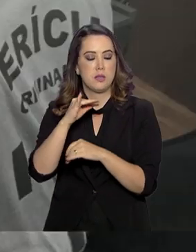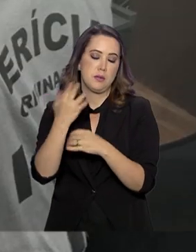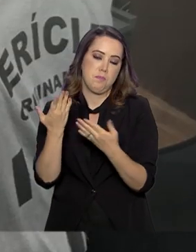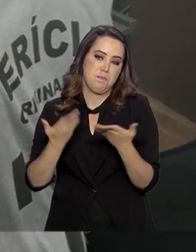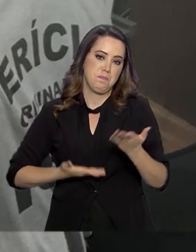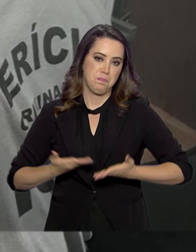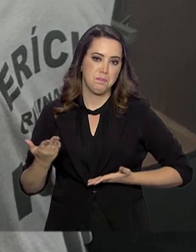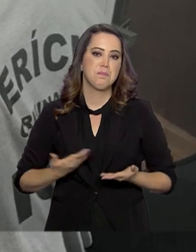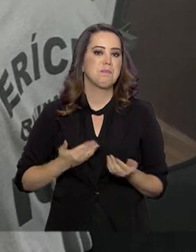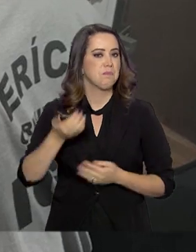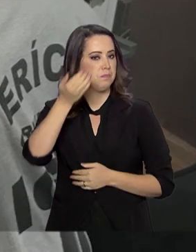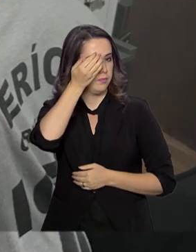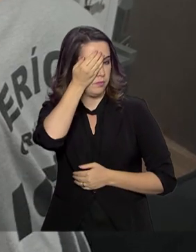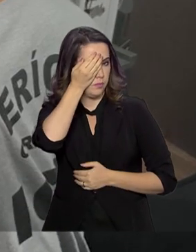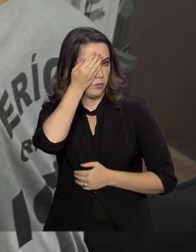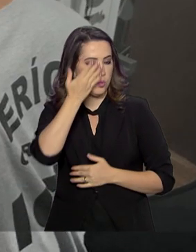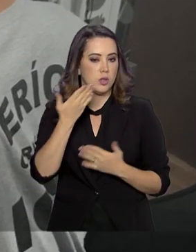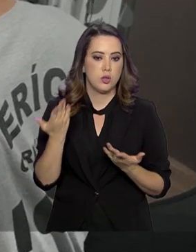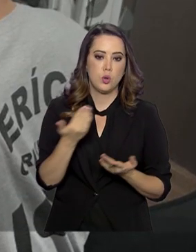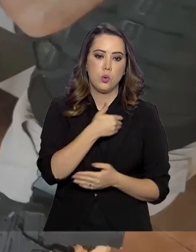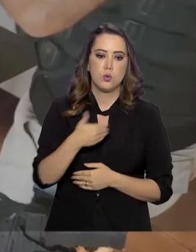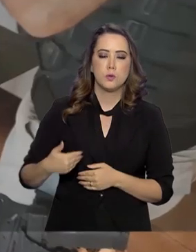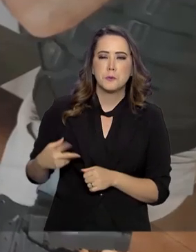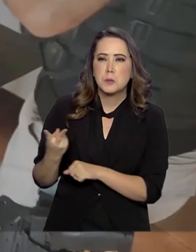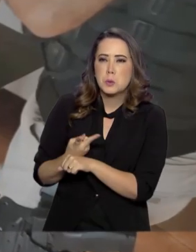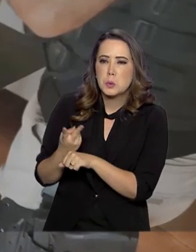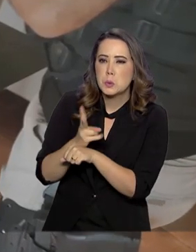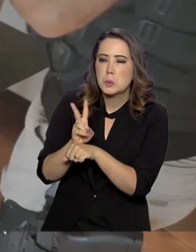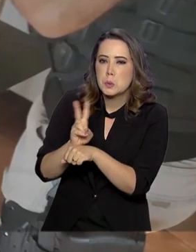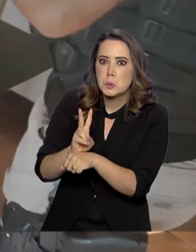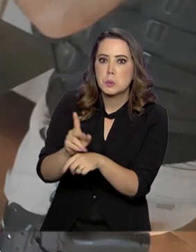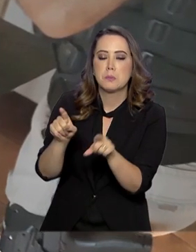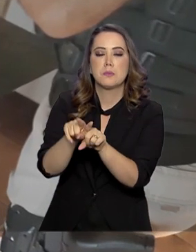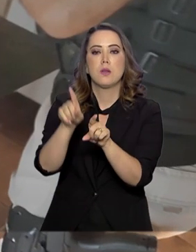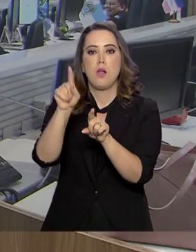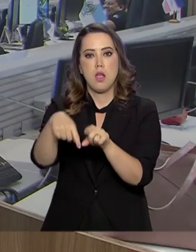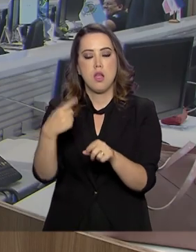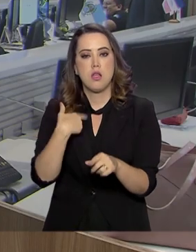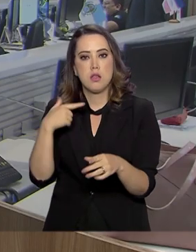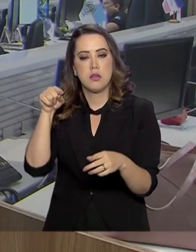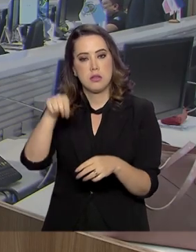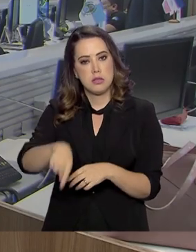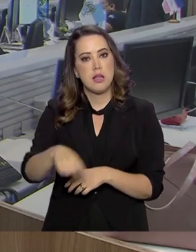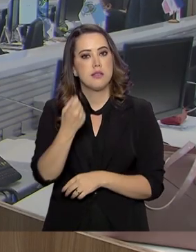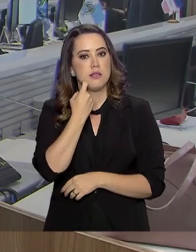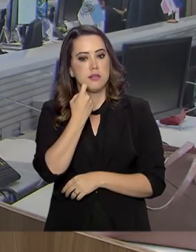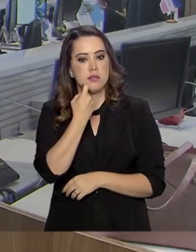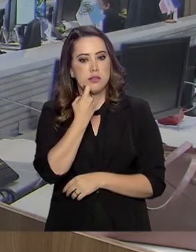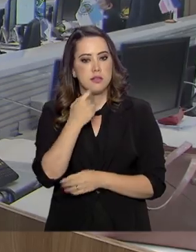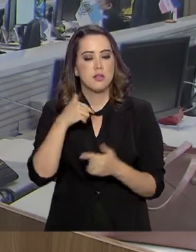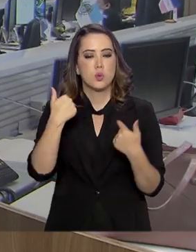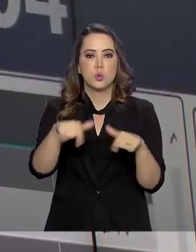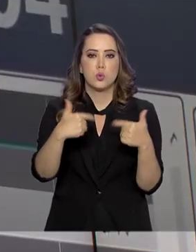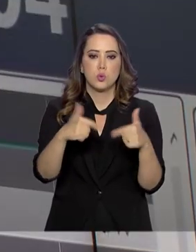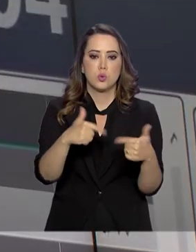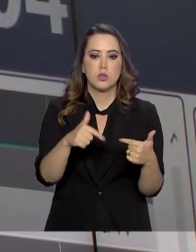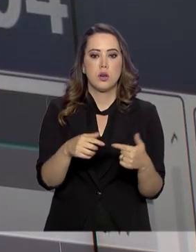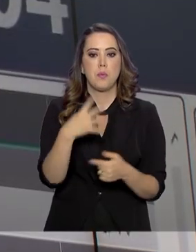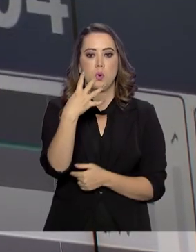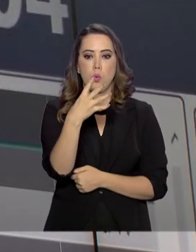pirata. Por isso, o governo fechou o cerco contra essa prática e deflagrou nesta sexta-feira a Operação